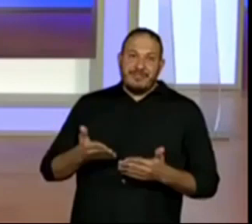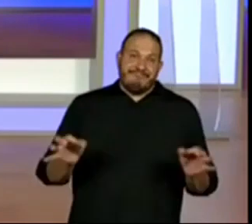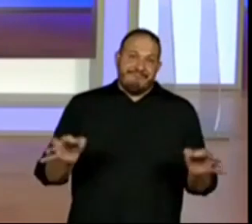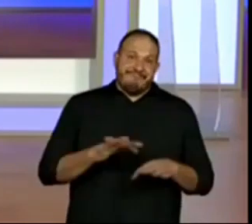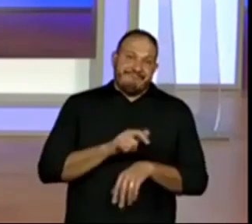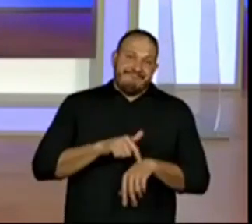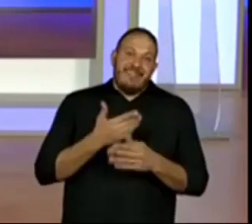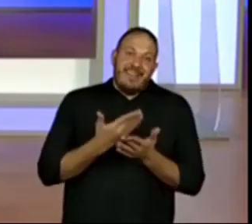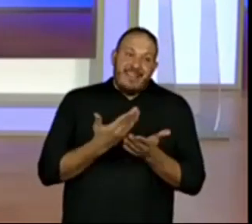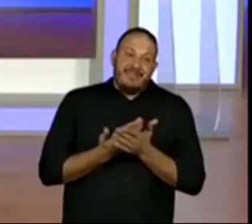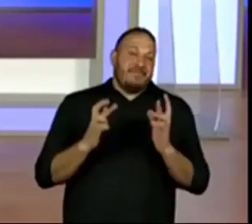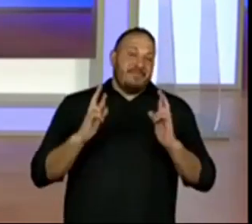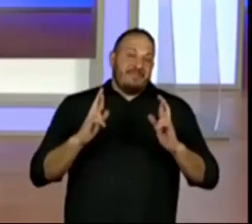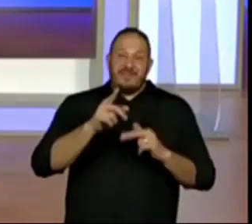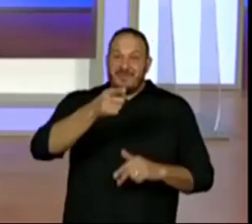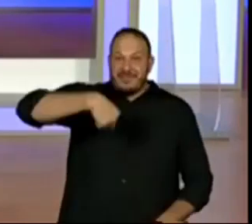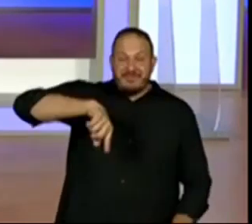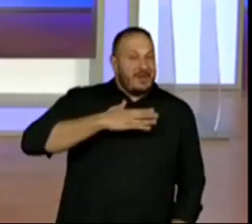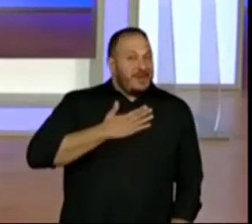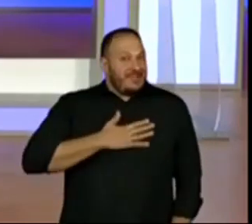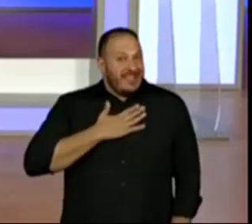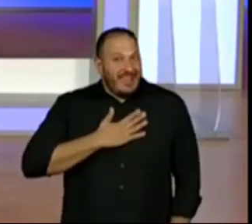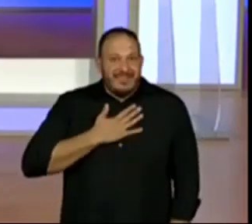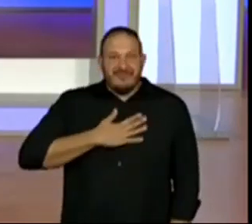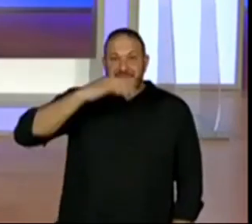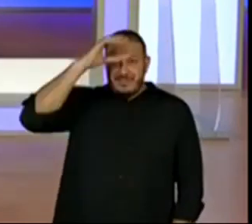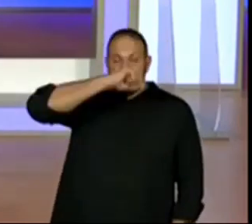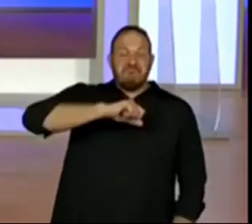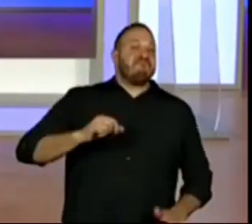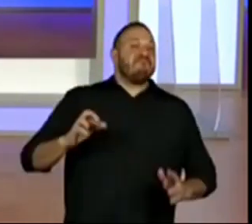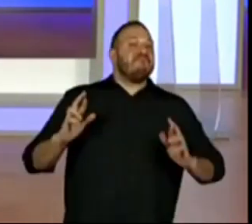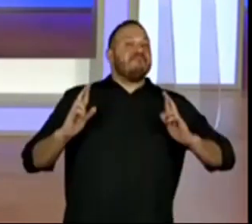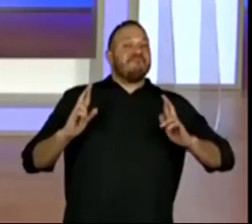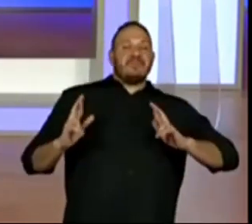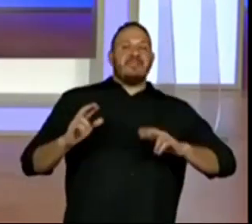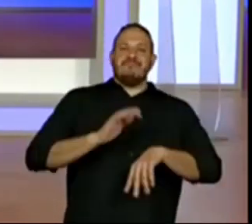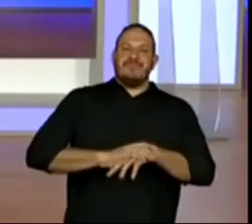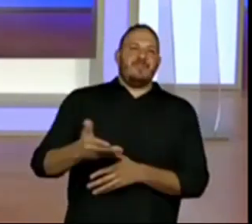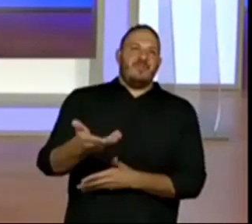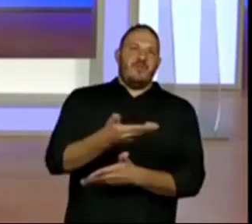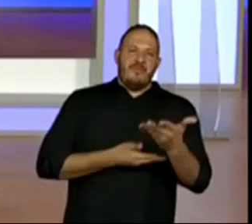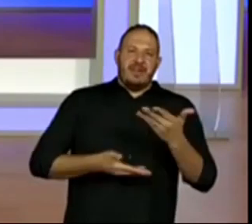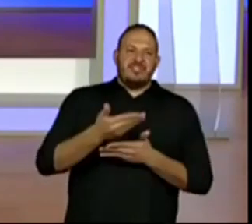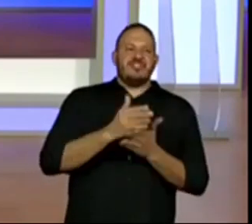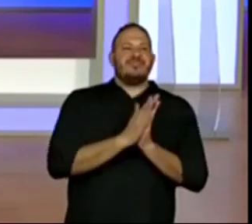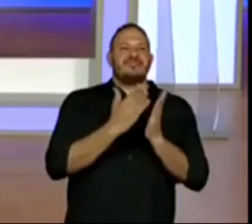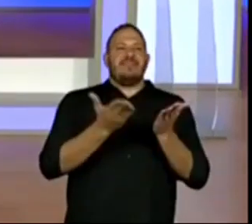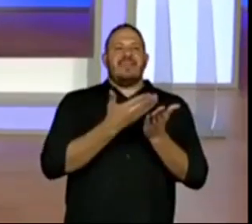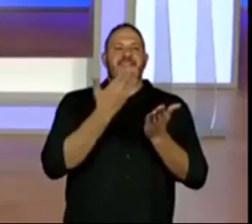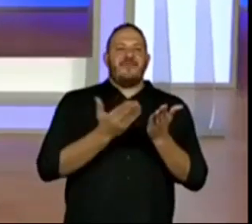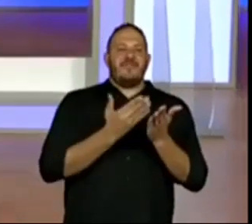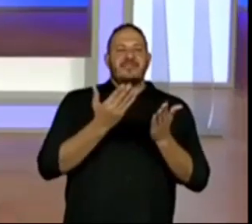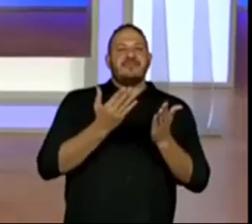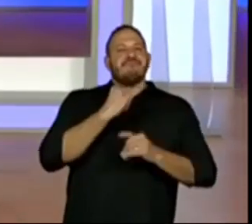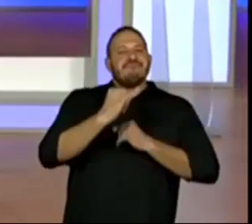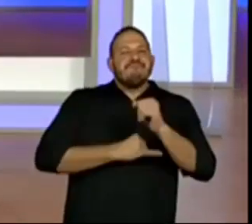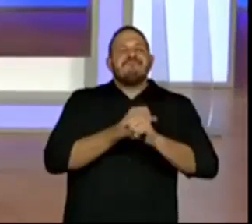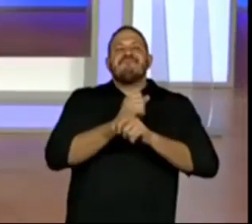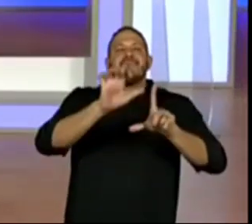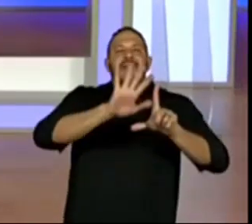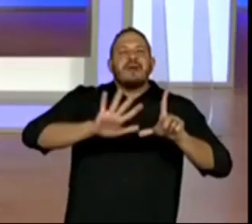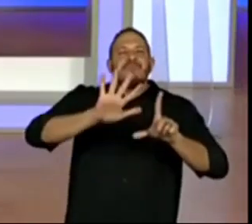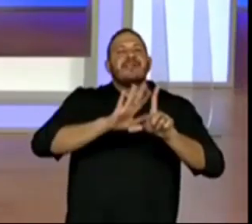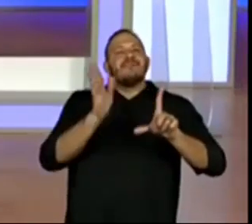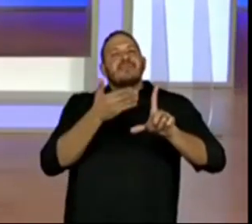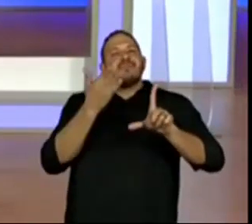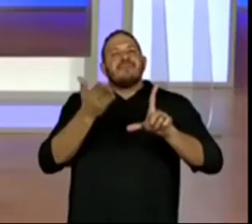Eu espero que vocês tenham curtido, tenham aprendido e quem sabe compartilhe as revistas de vocês, as produções de vocês,